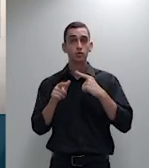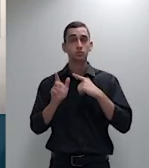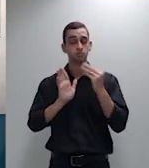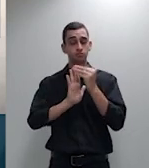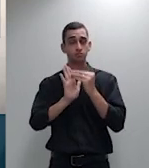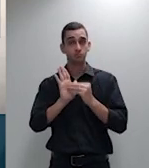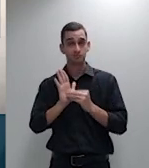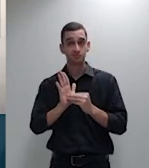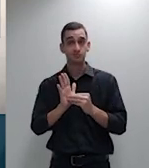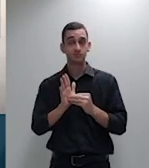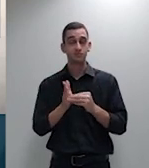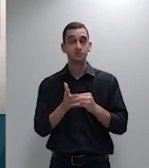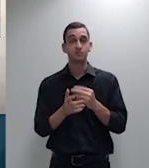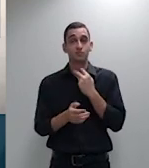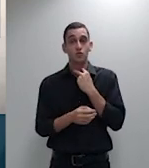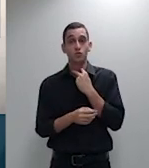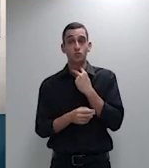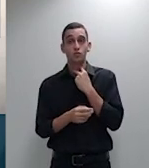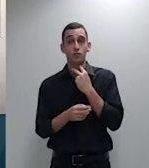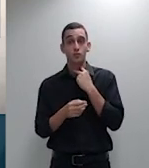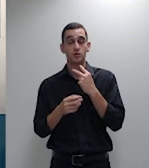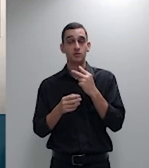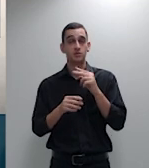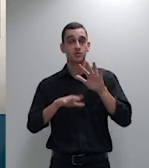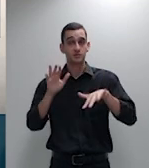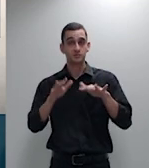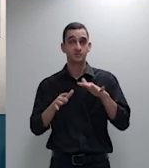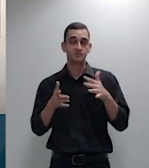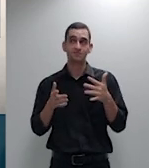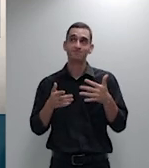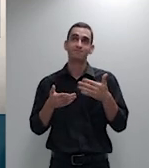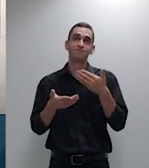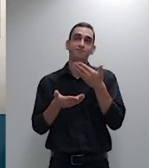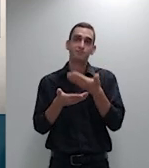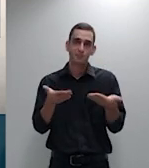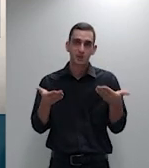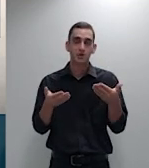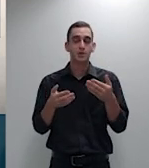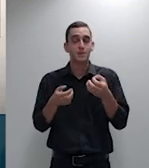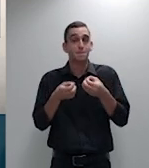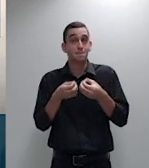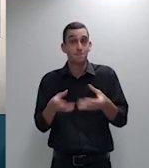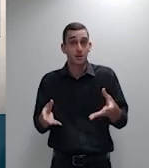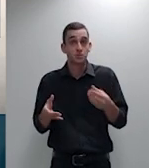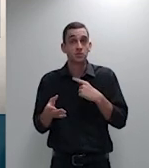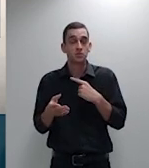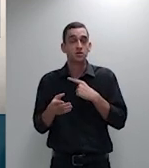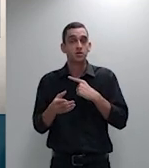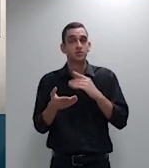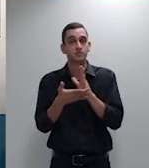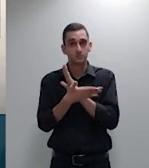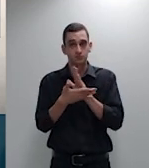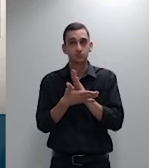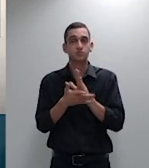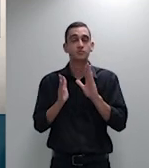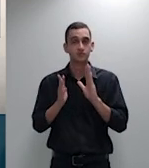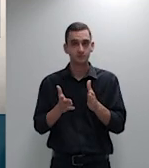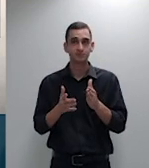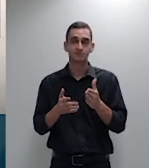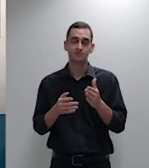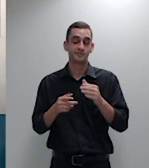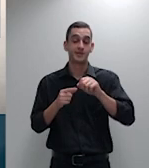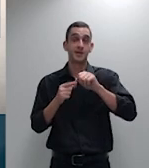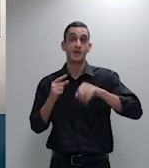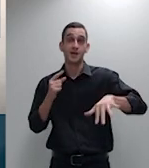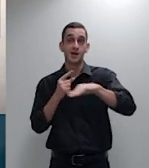de abusividade que esta só estaria totalmente fora do mundo do direito visto que aquilo